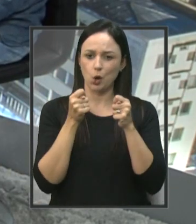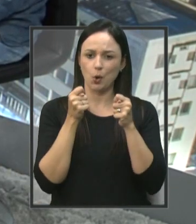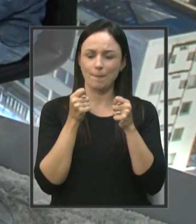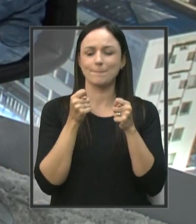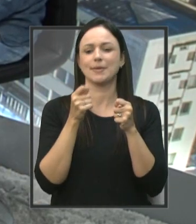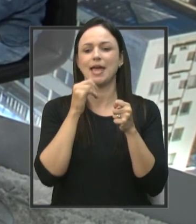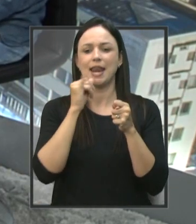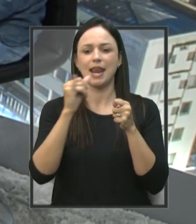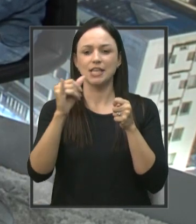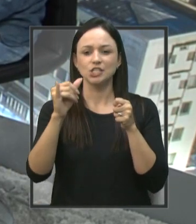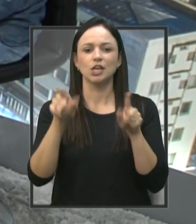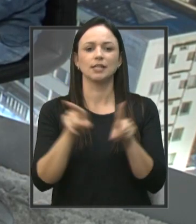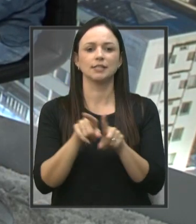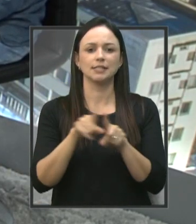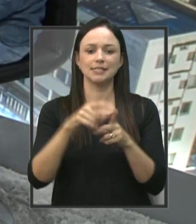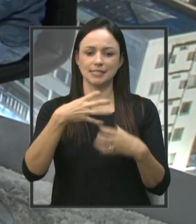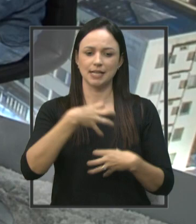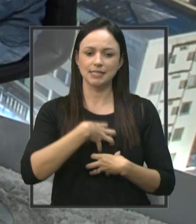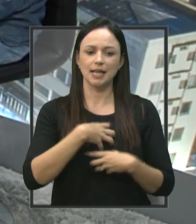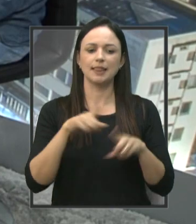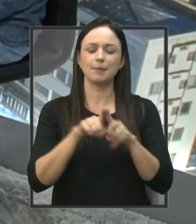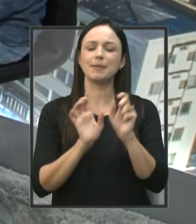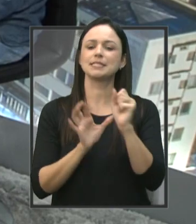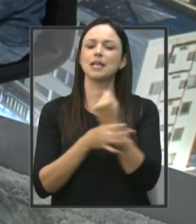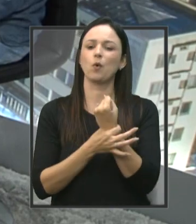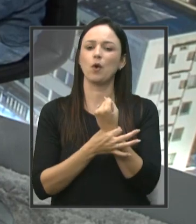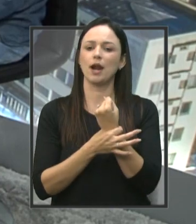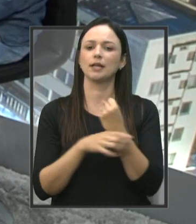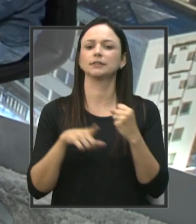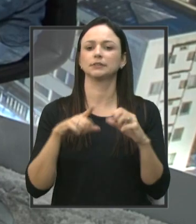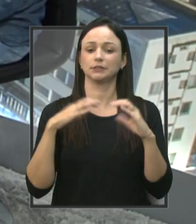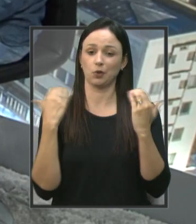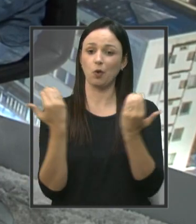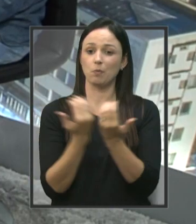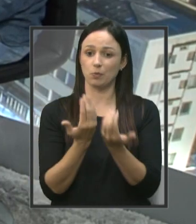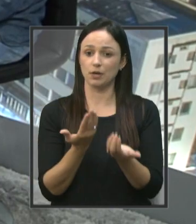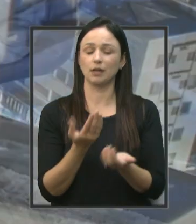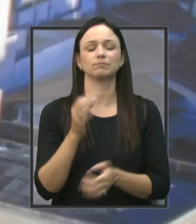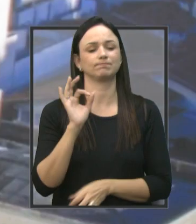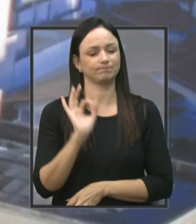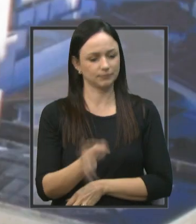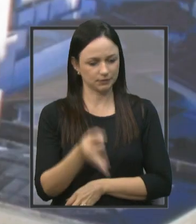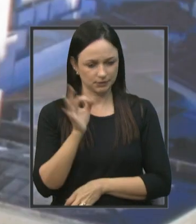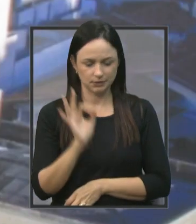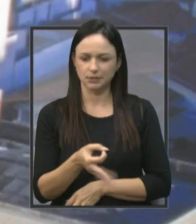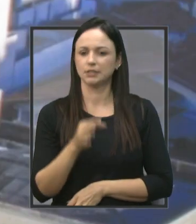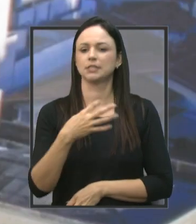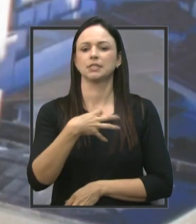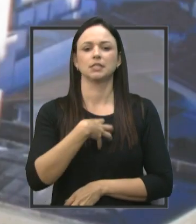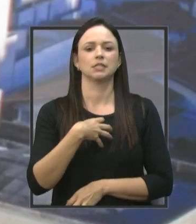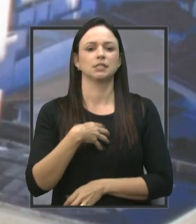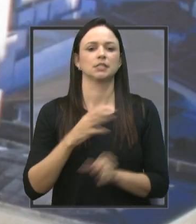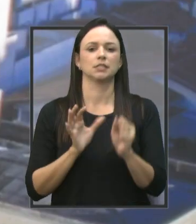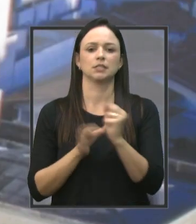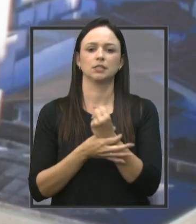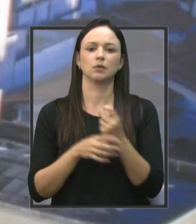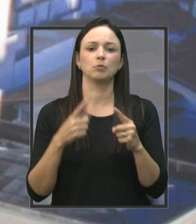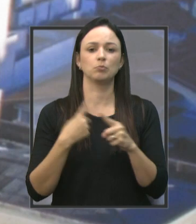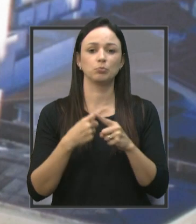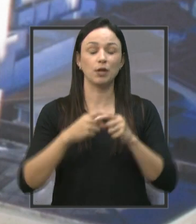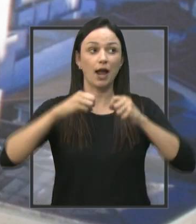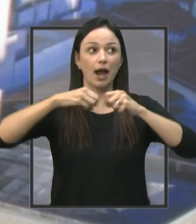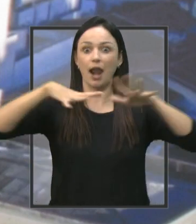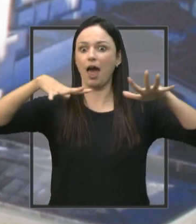e gera uma sensação maior de segurança para a comunidade, né, vereador? Com certeza, uma sensação de segurança maior, porque nós vamos ter